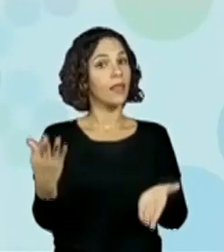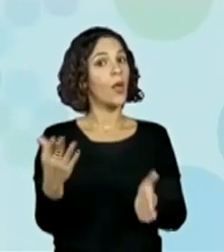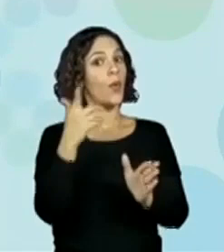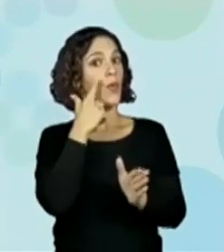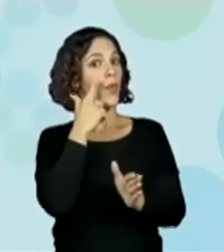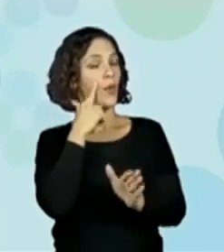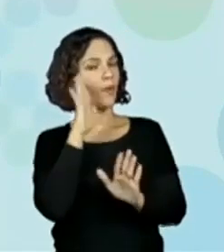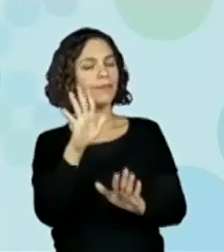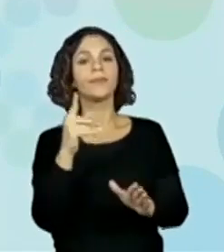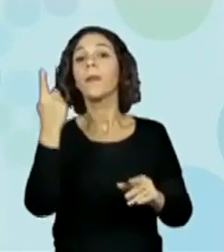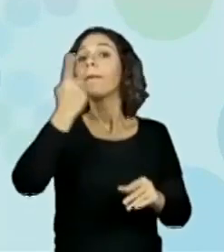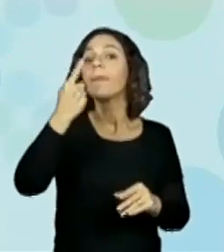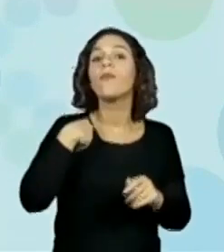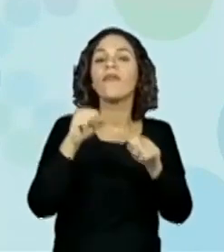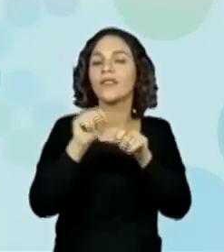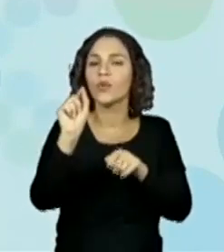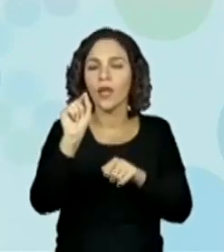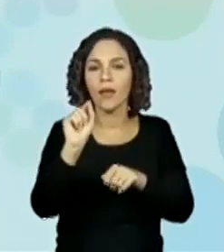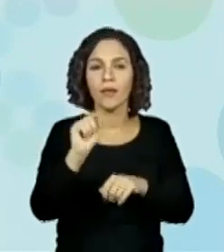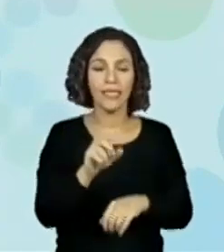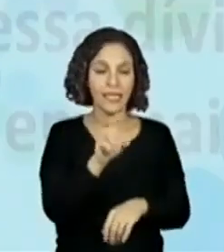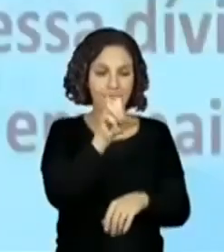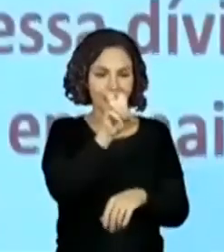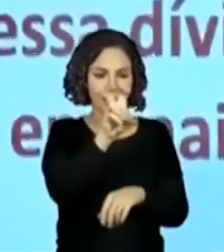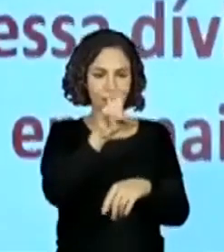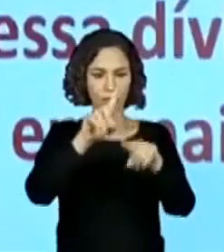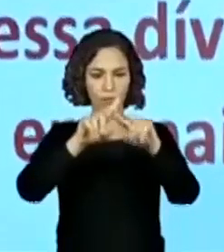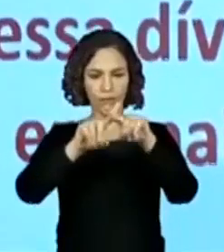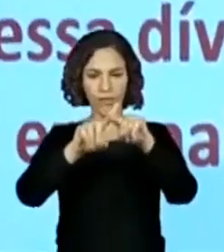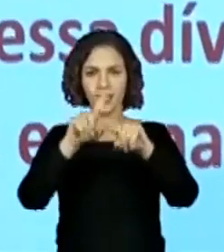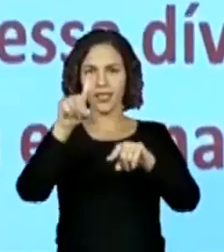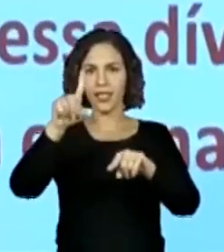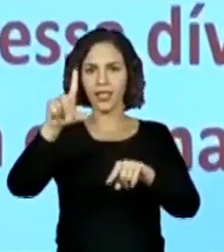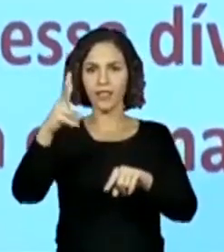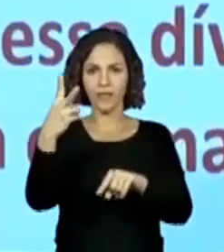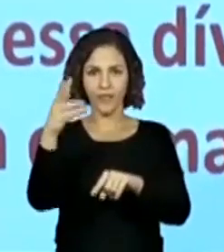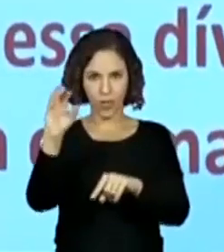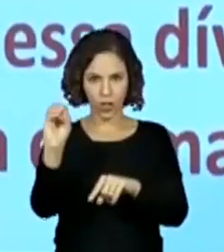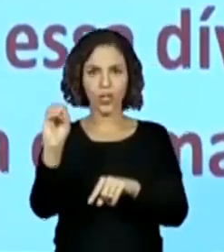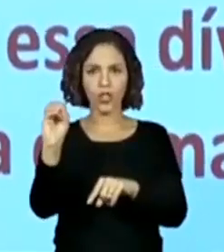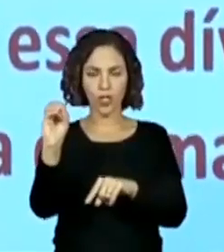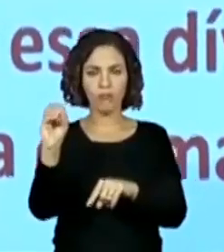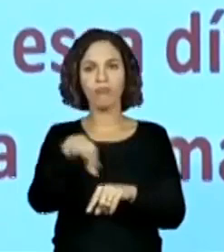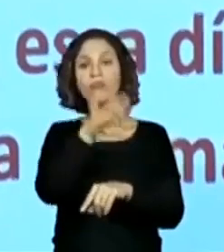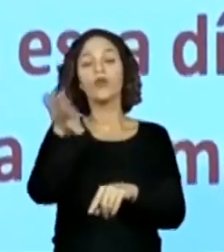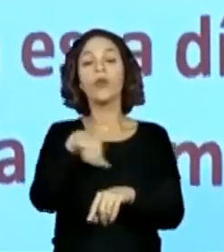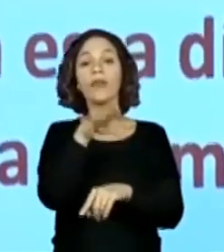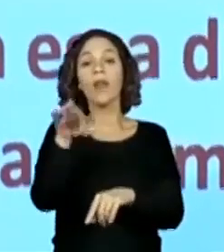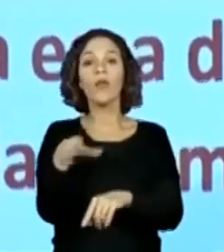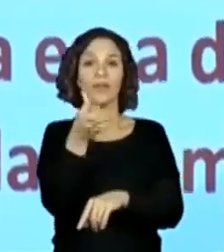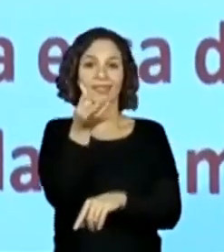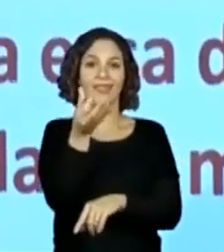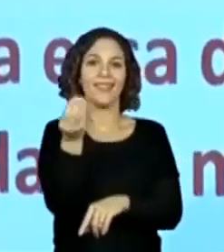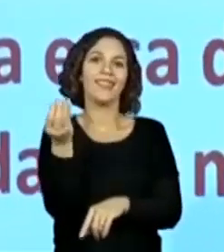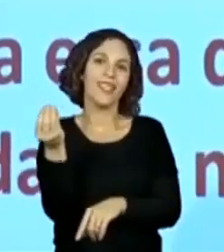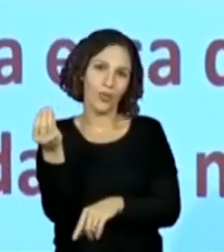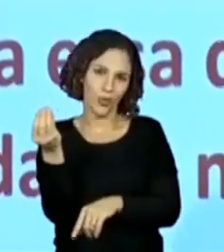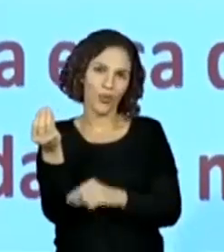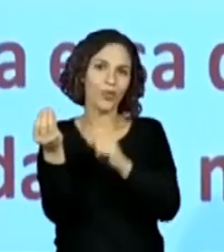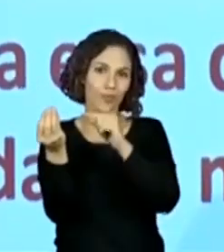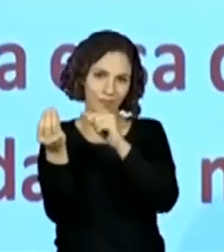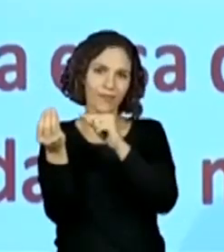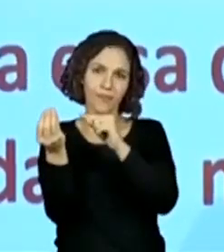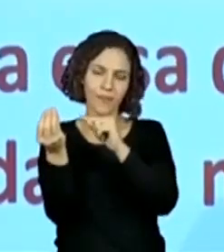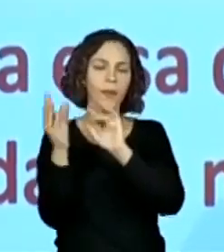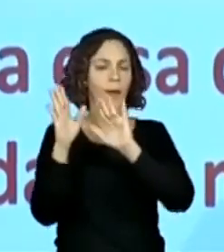fazer as 5 vezes de 120, que custa 600 reais, né? Porque 5 vezes 120 é